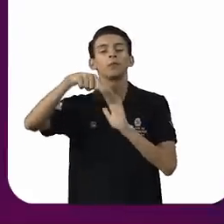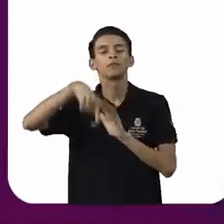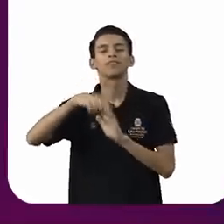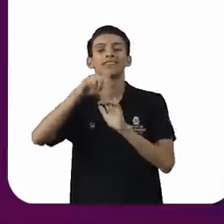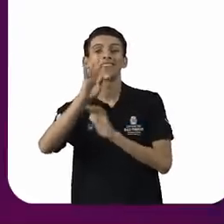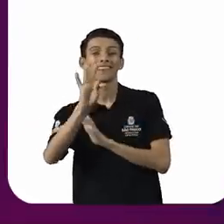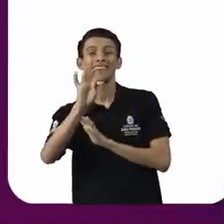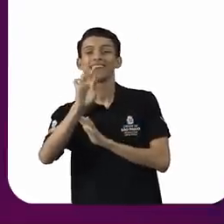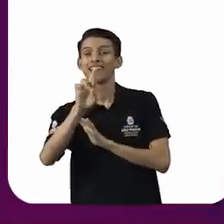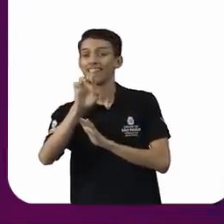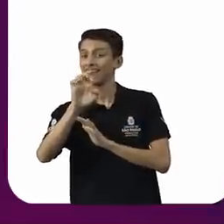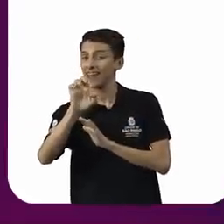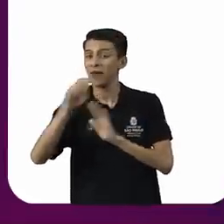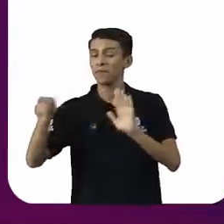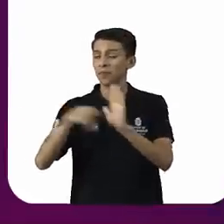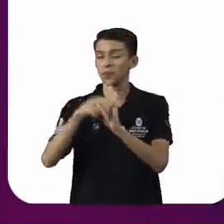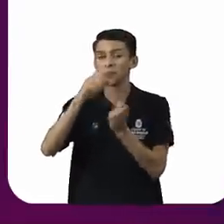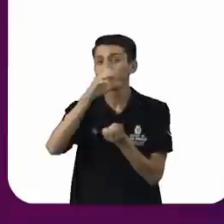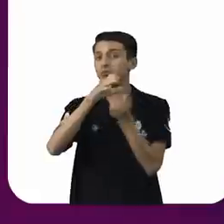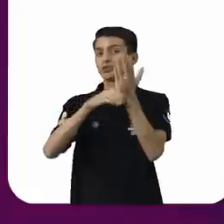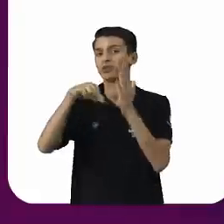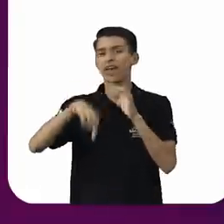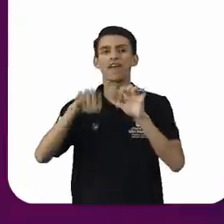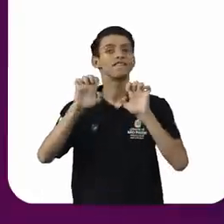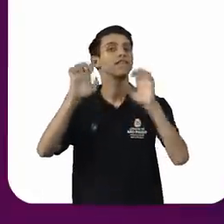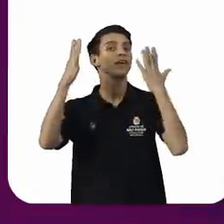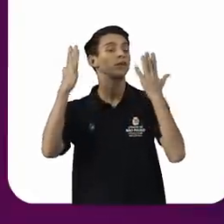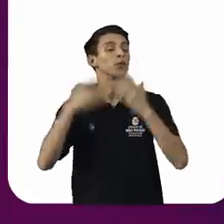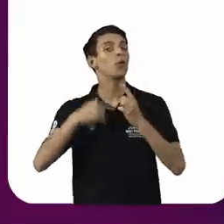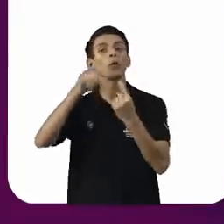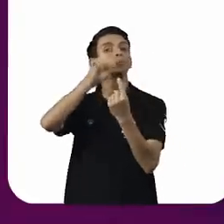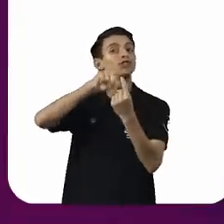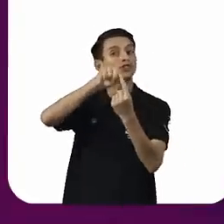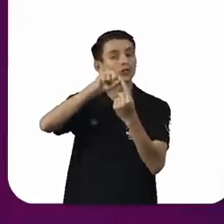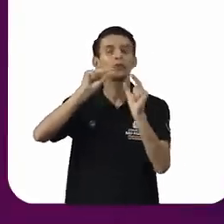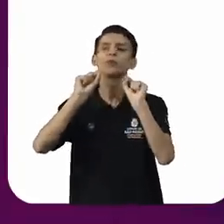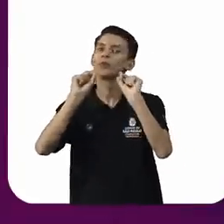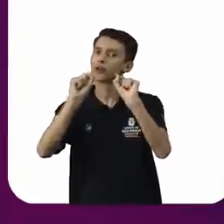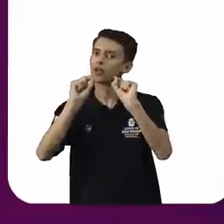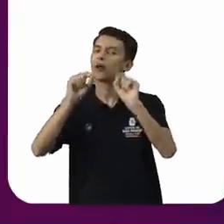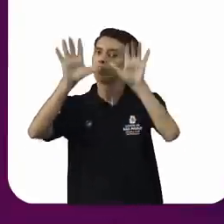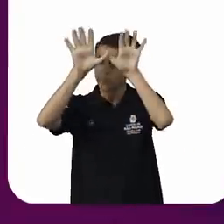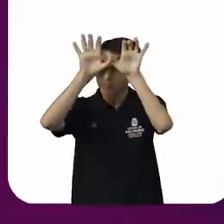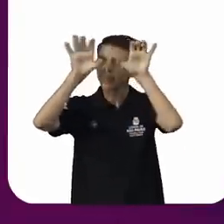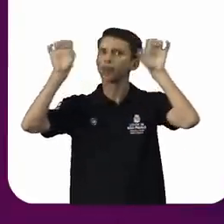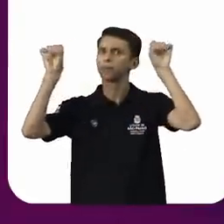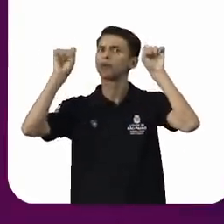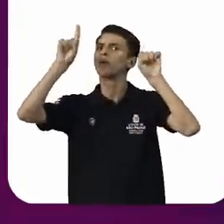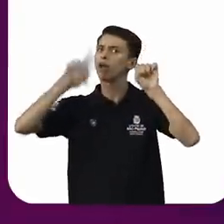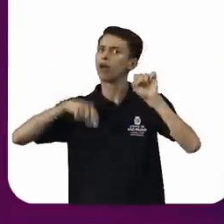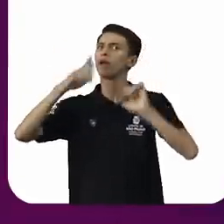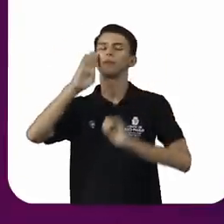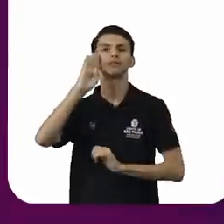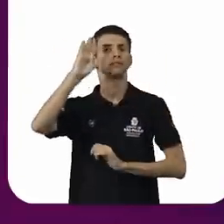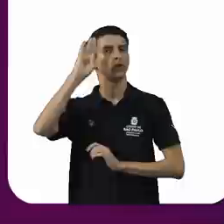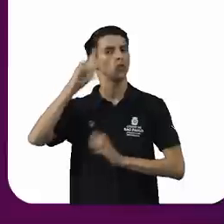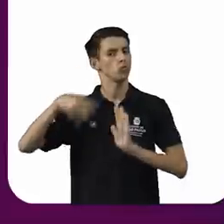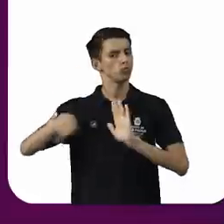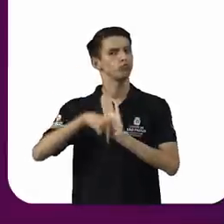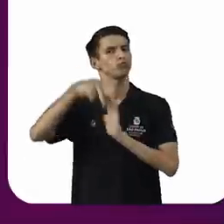e tem por objetivo contribuir para que o tribunal seja reconhecido como um órgão sustentável,